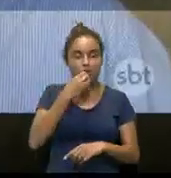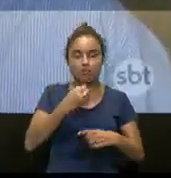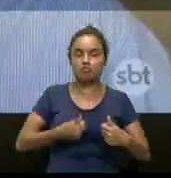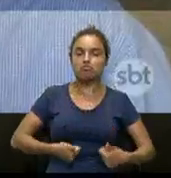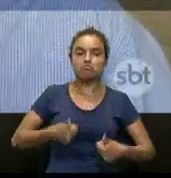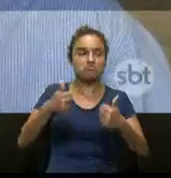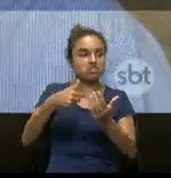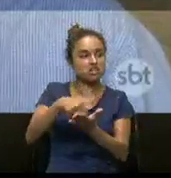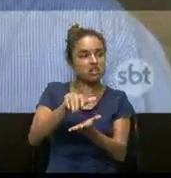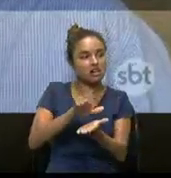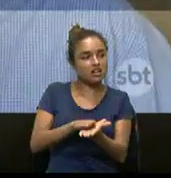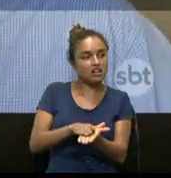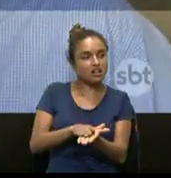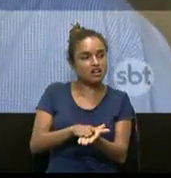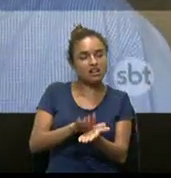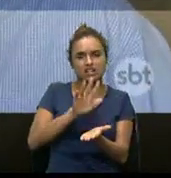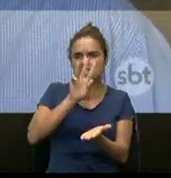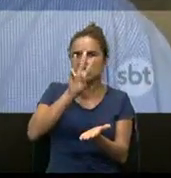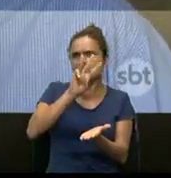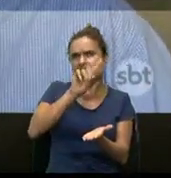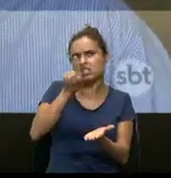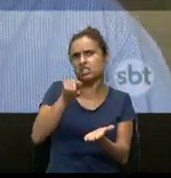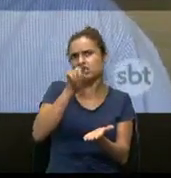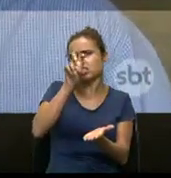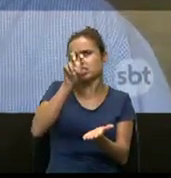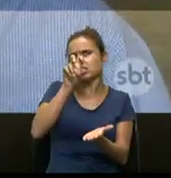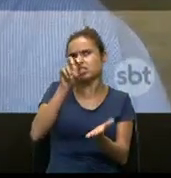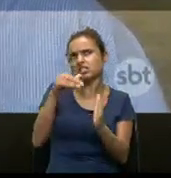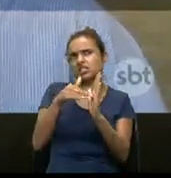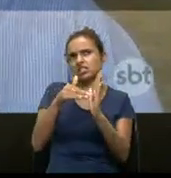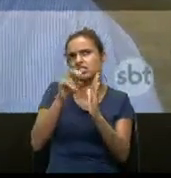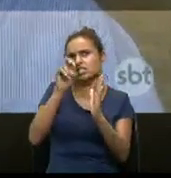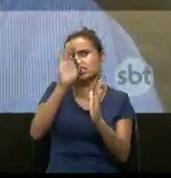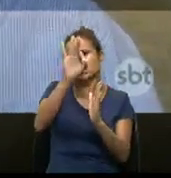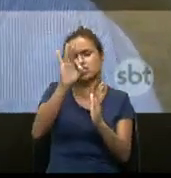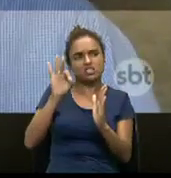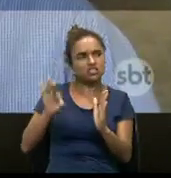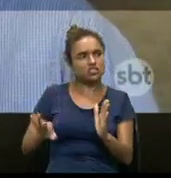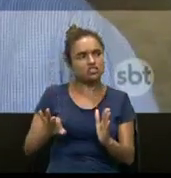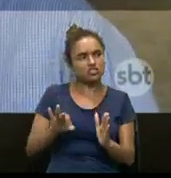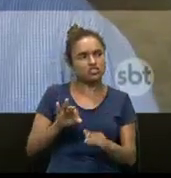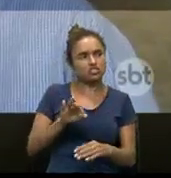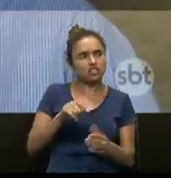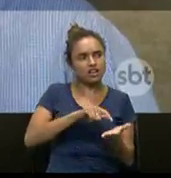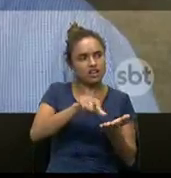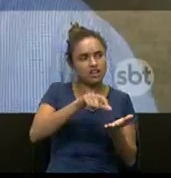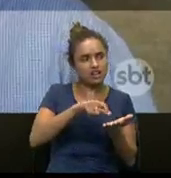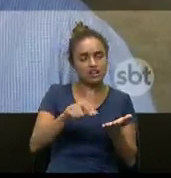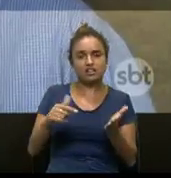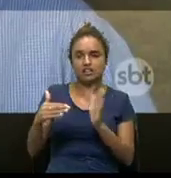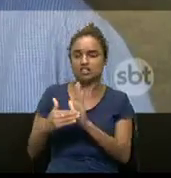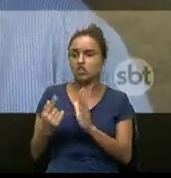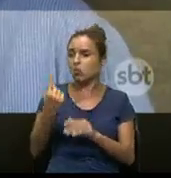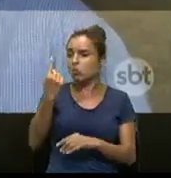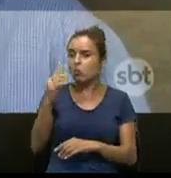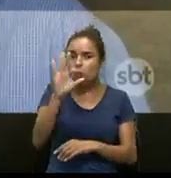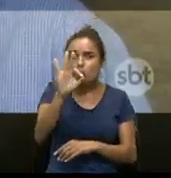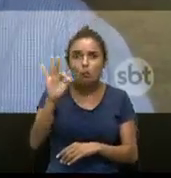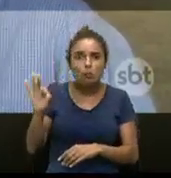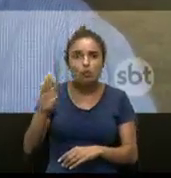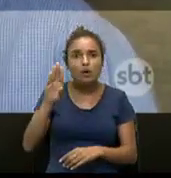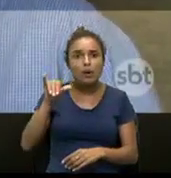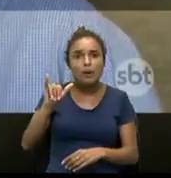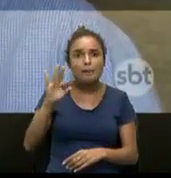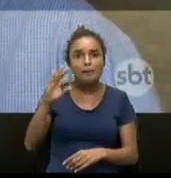As taxas em média giram de 3,5% 5% em cartão, o Bitcoin 1%, que já é bastante agressivo. Se você pegar um